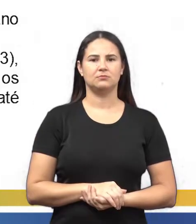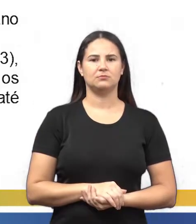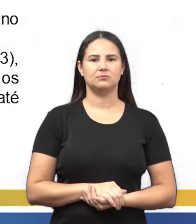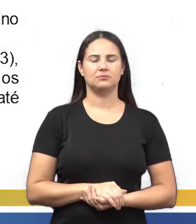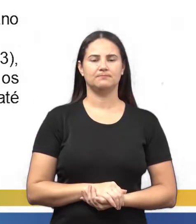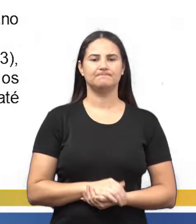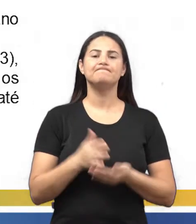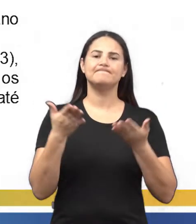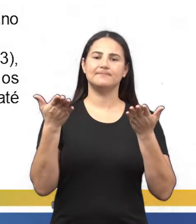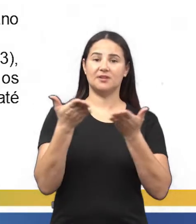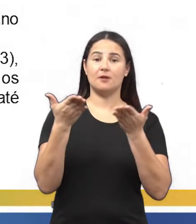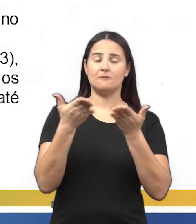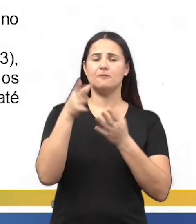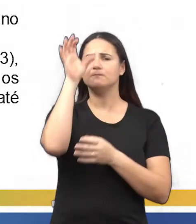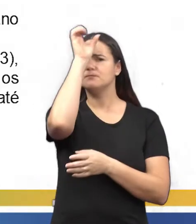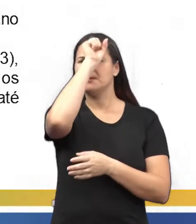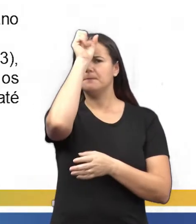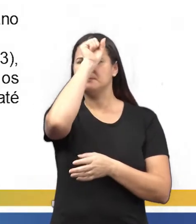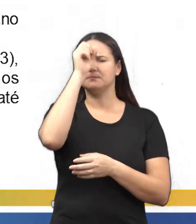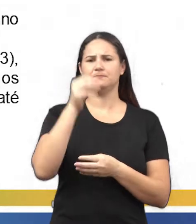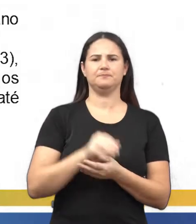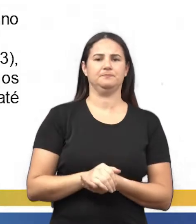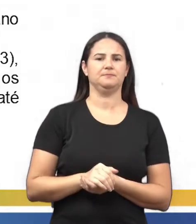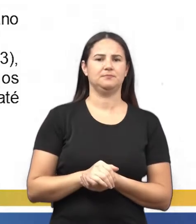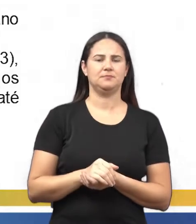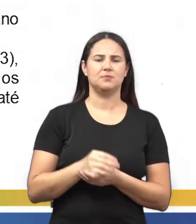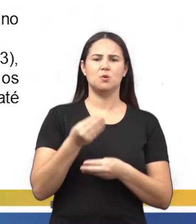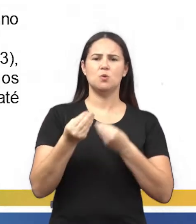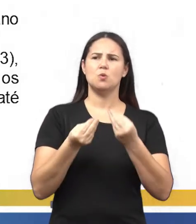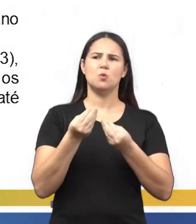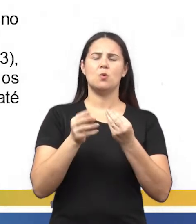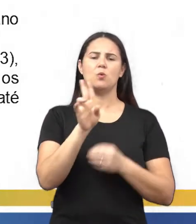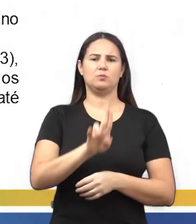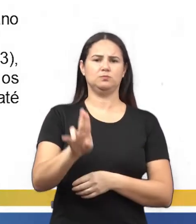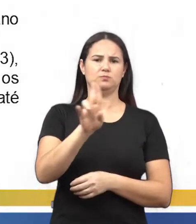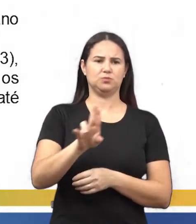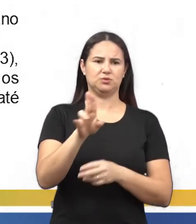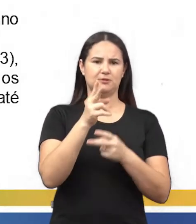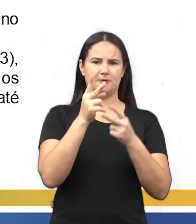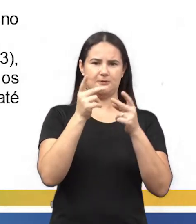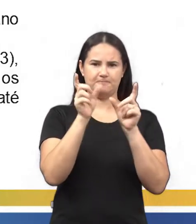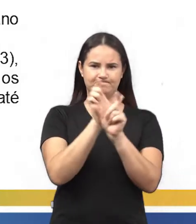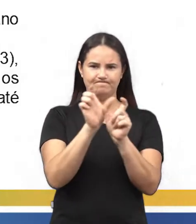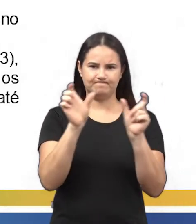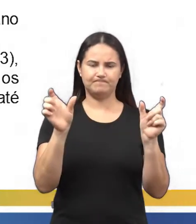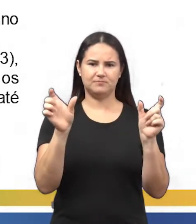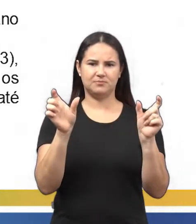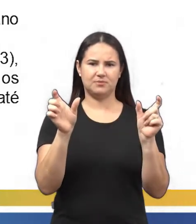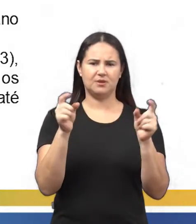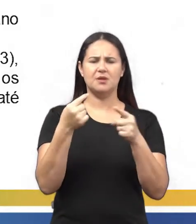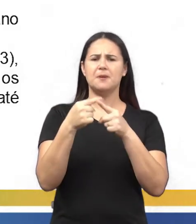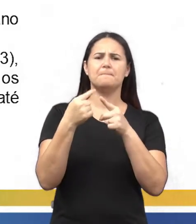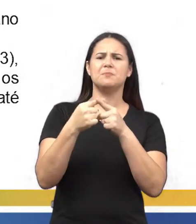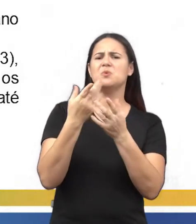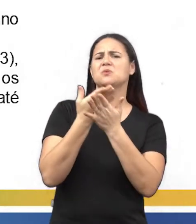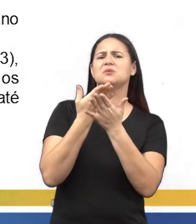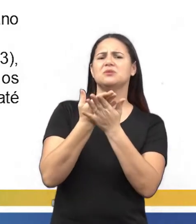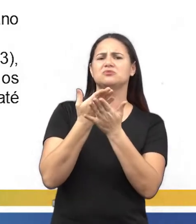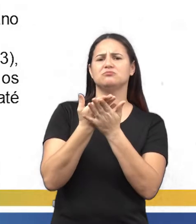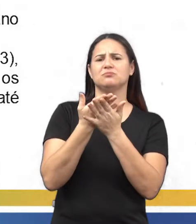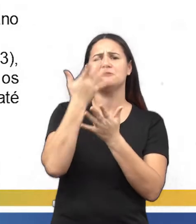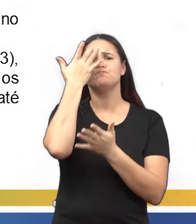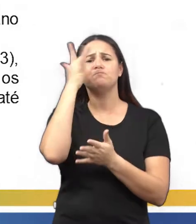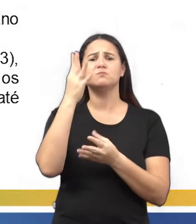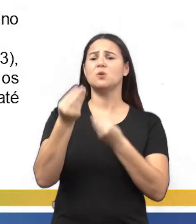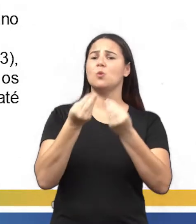Então agora a gente vai aprender para que que serve a questão da álgebra. Para que que a gente vai estudar alguma coisa que a não sabe o significado que a gente vai usar?